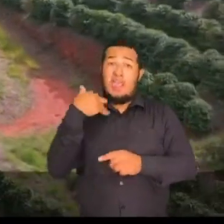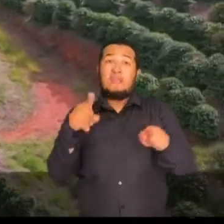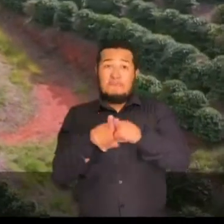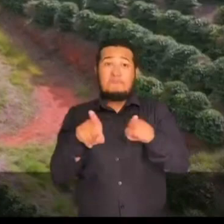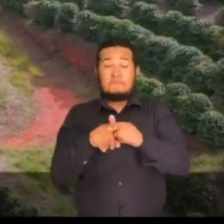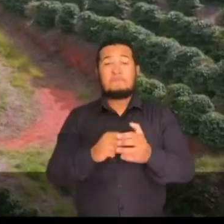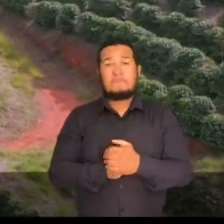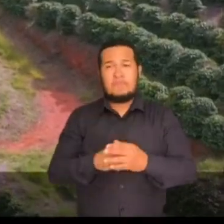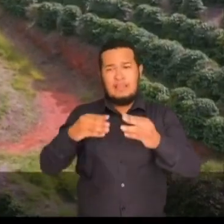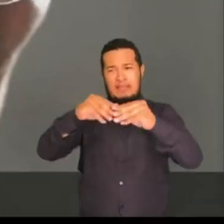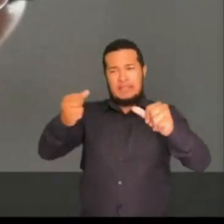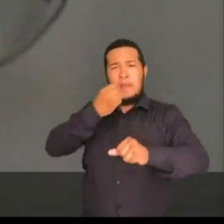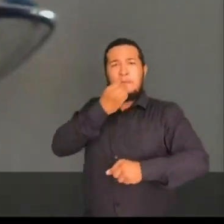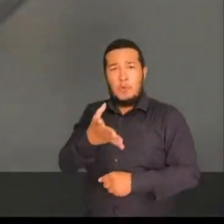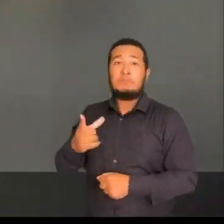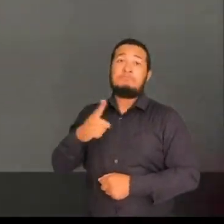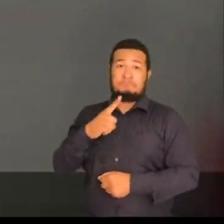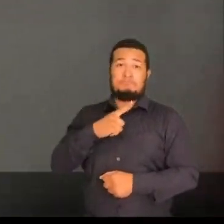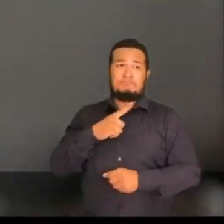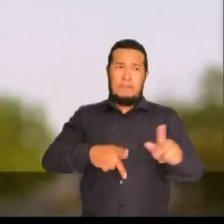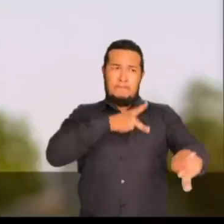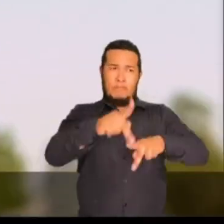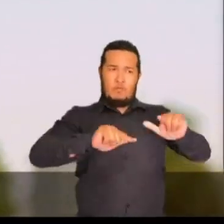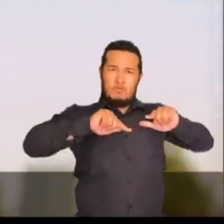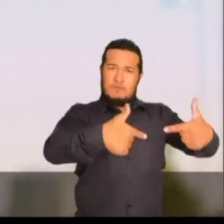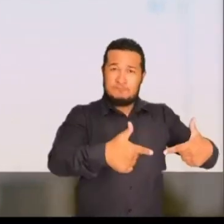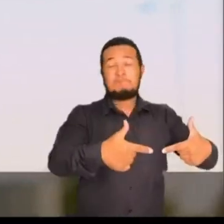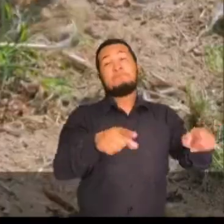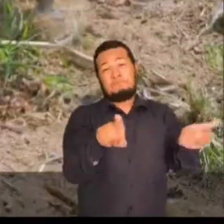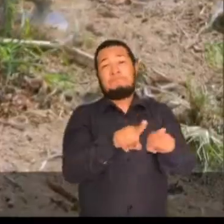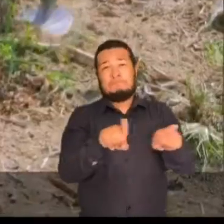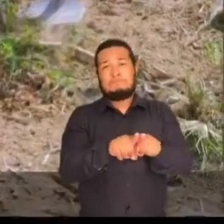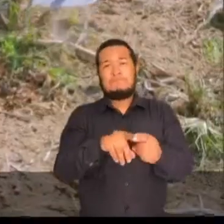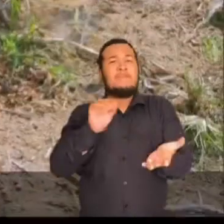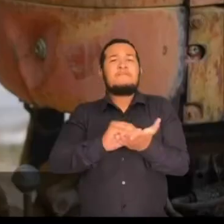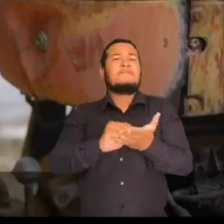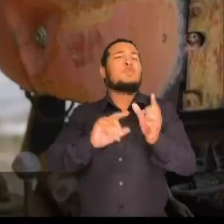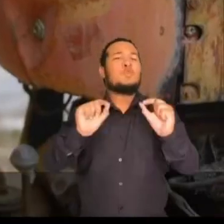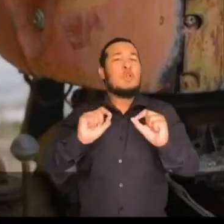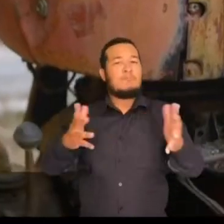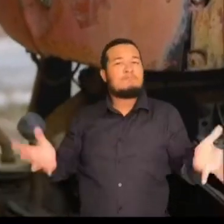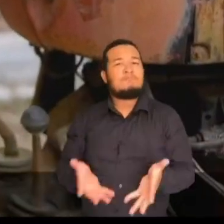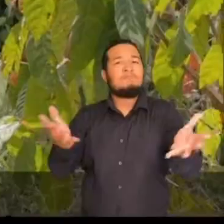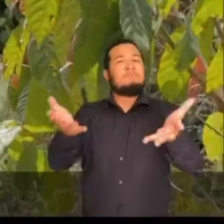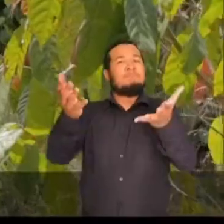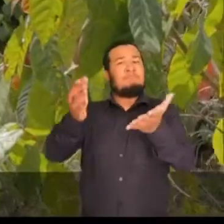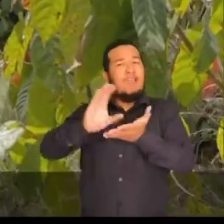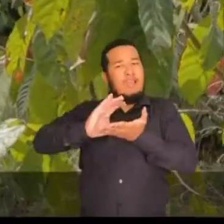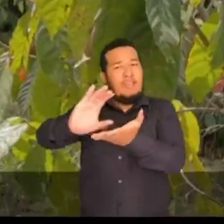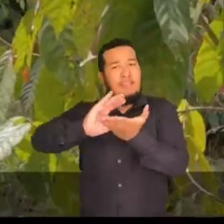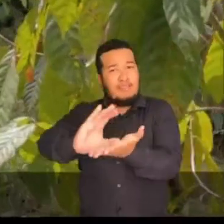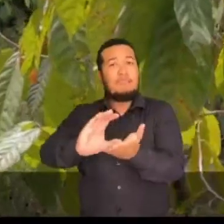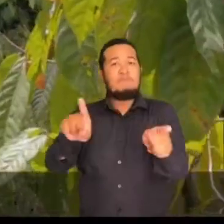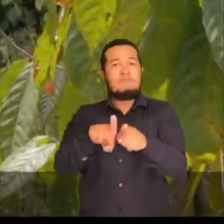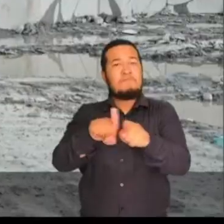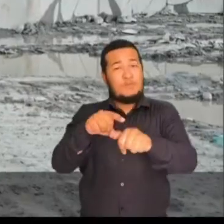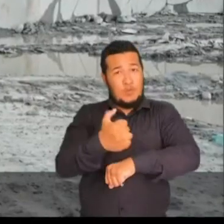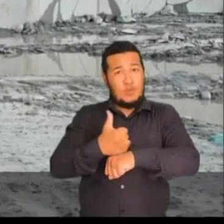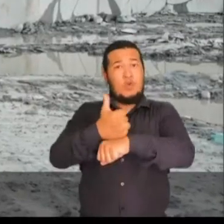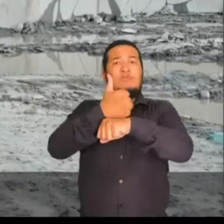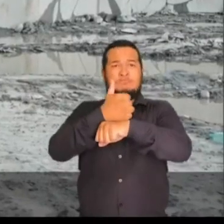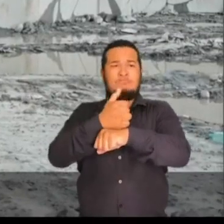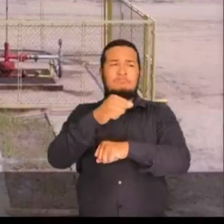Terra fértil a gente tem. Povo que trabalha também. O que falta é incentivo, crédito, qualificação.